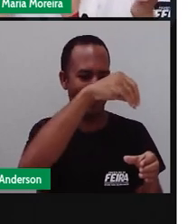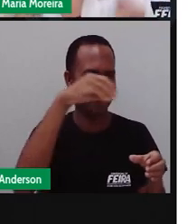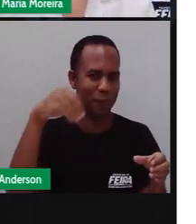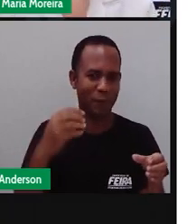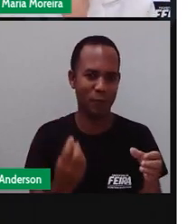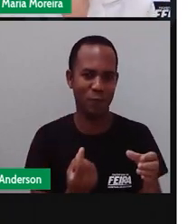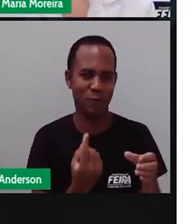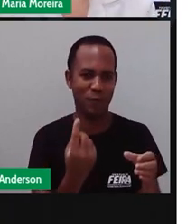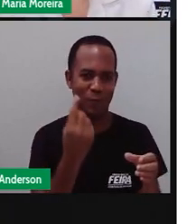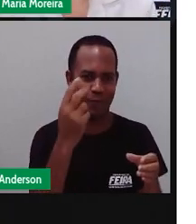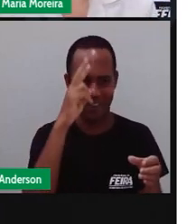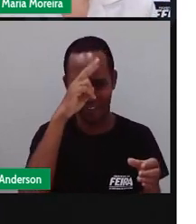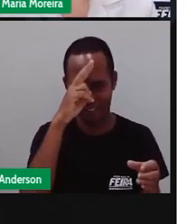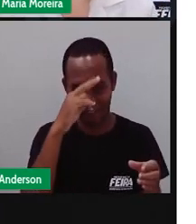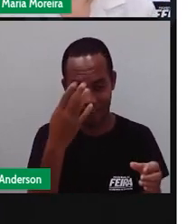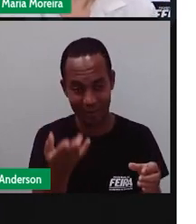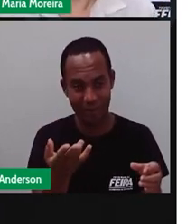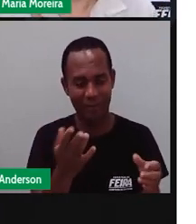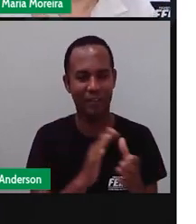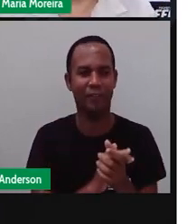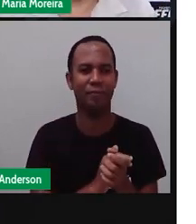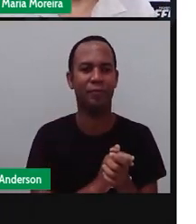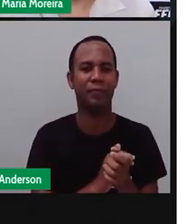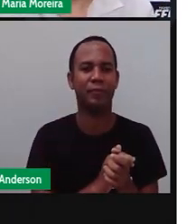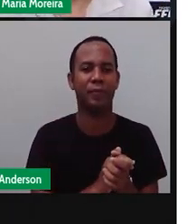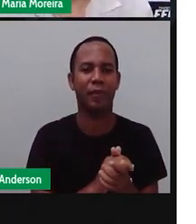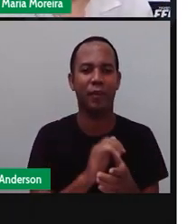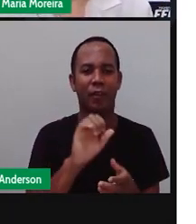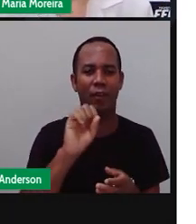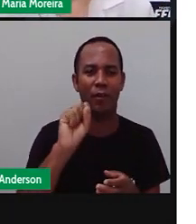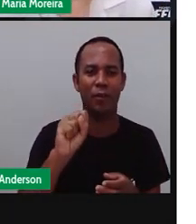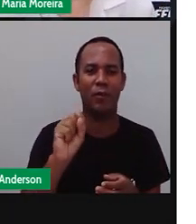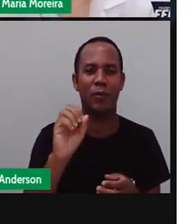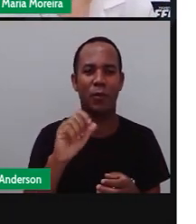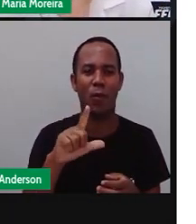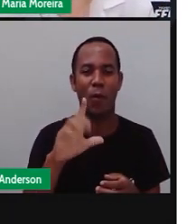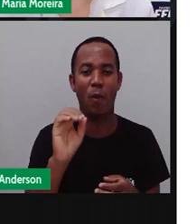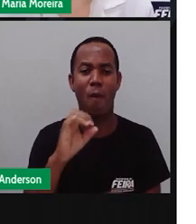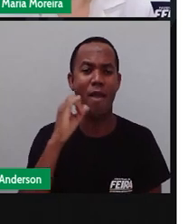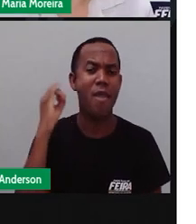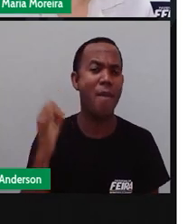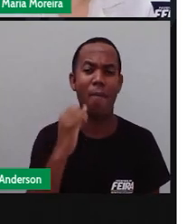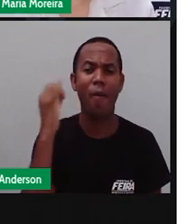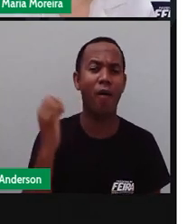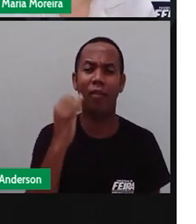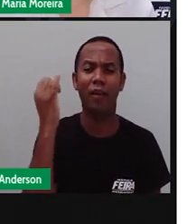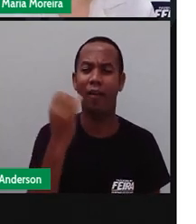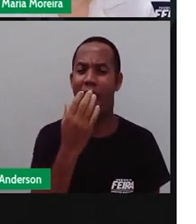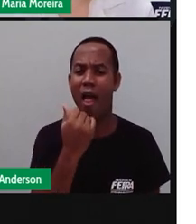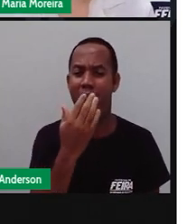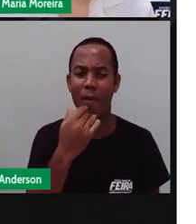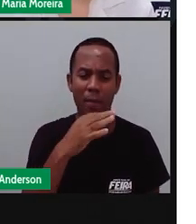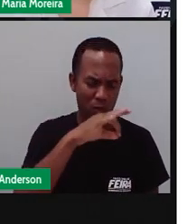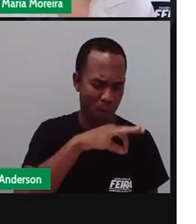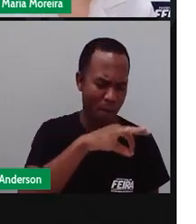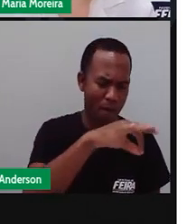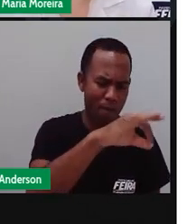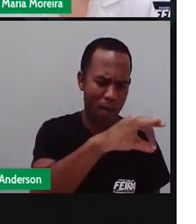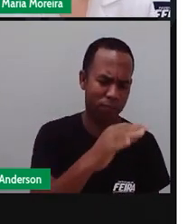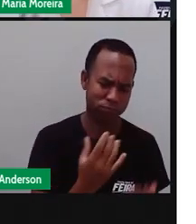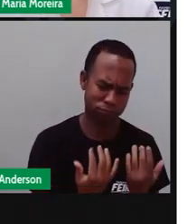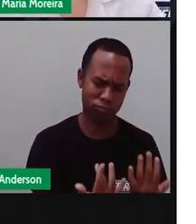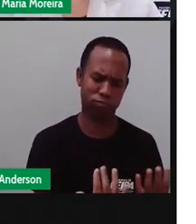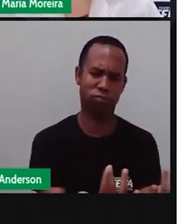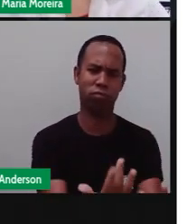e o solo não fértil. Pois é, o solo, ele é essencial para a plantação de vários alimentos. Se a não tivesse o solo, né,